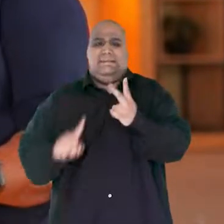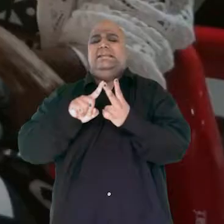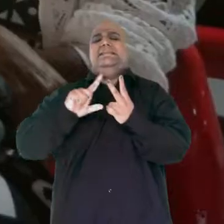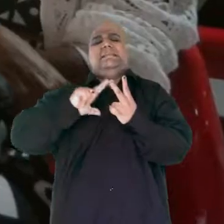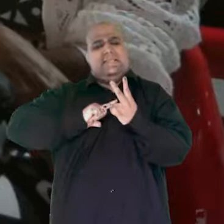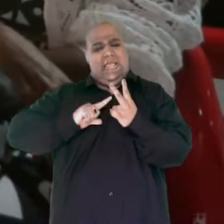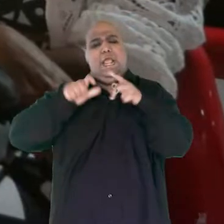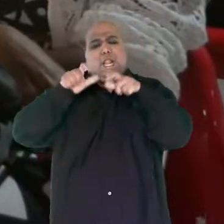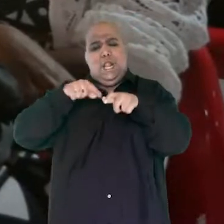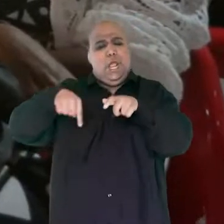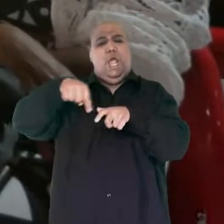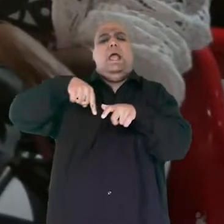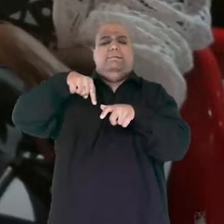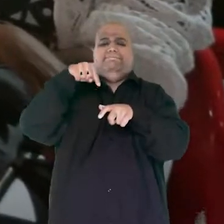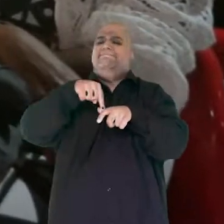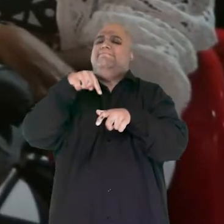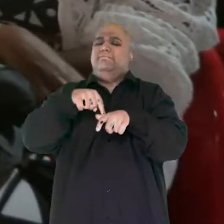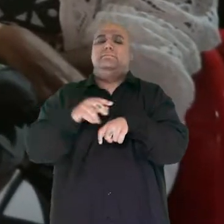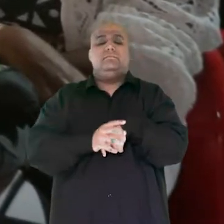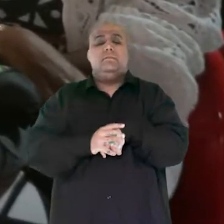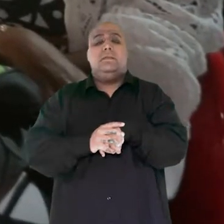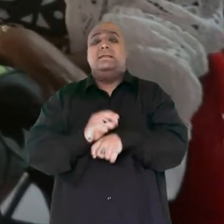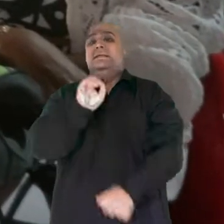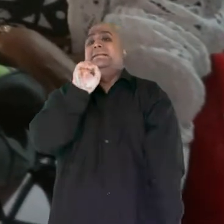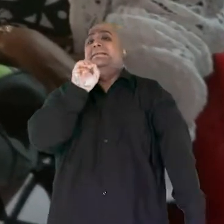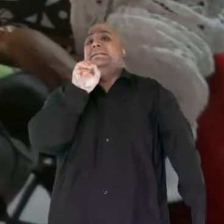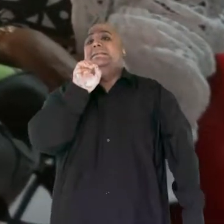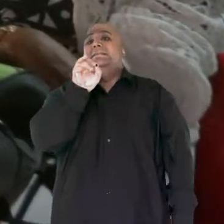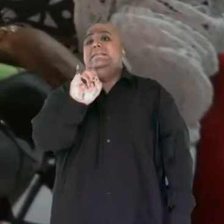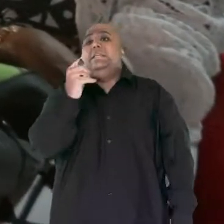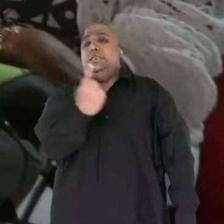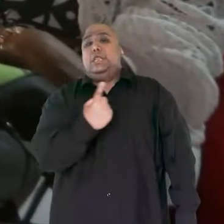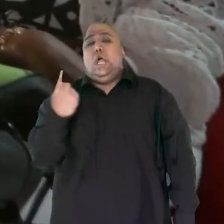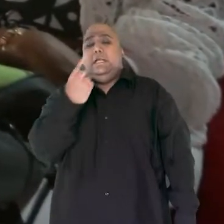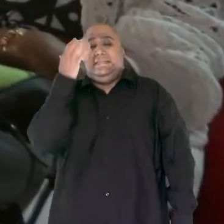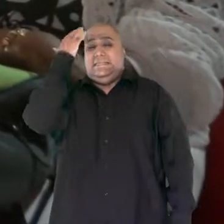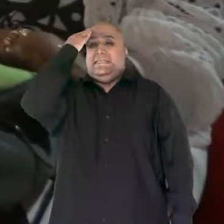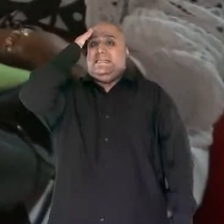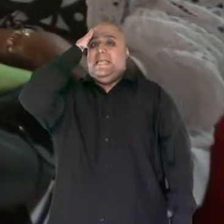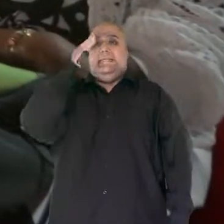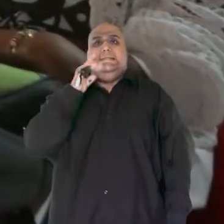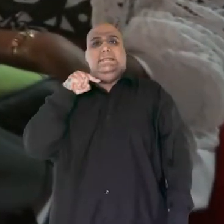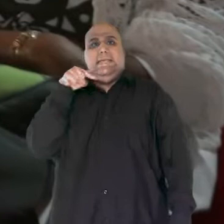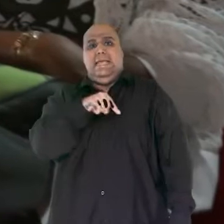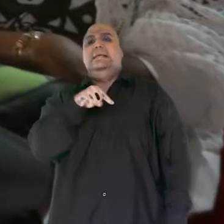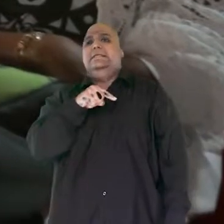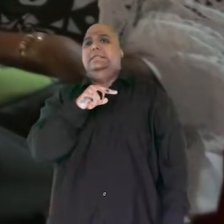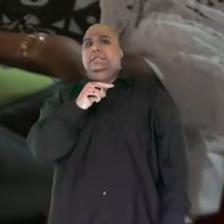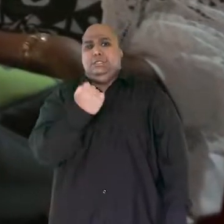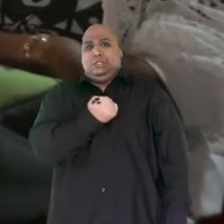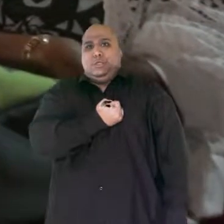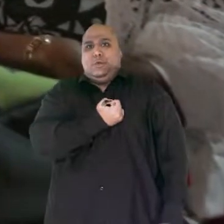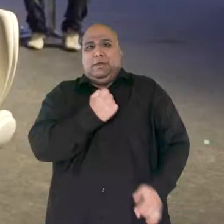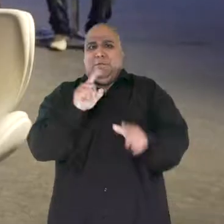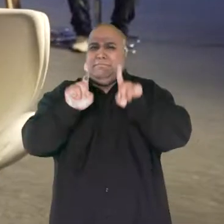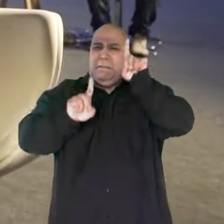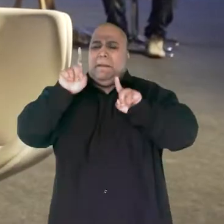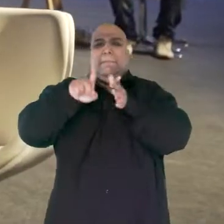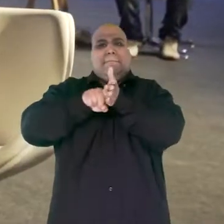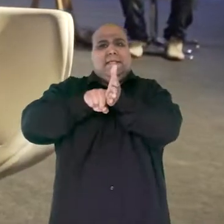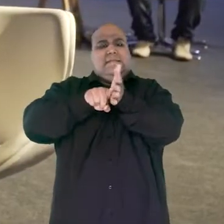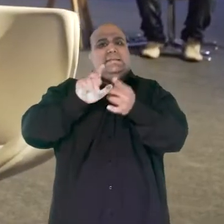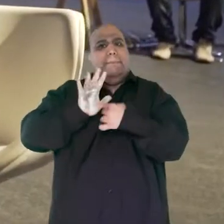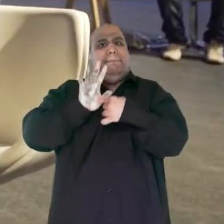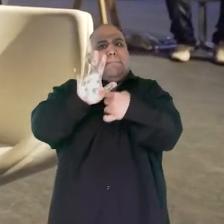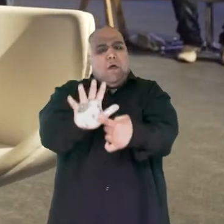tem cor. Então, quando nós consideramos esse número, que é um número de guerra, que